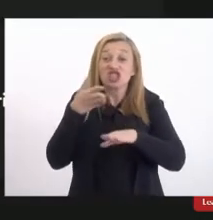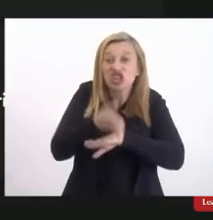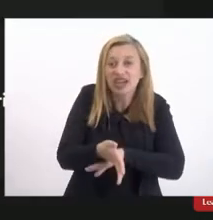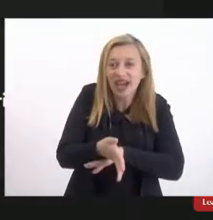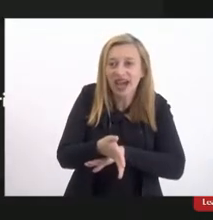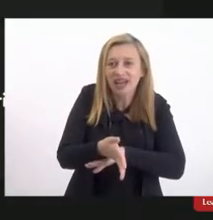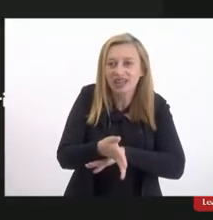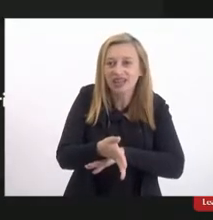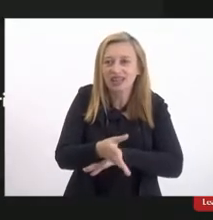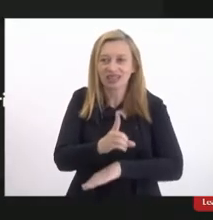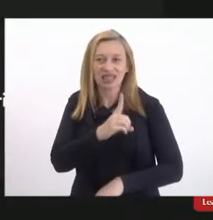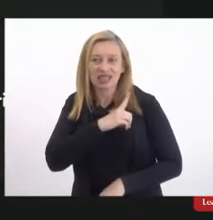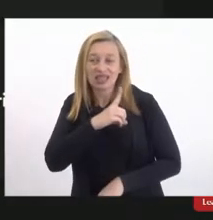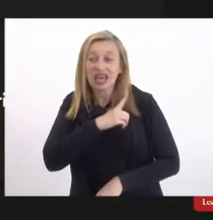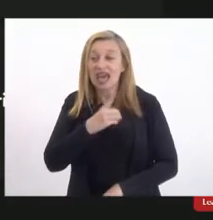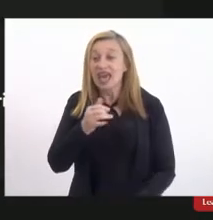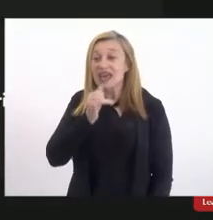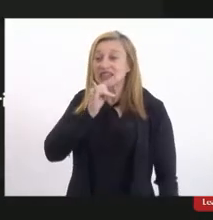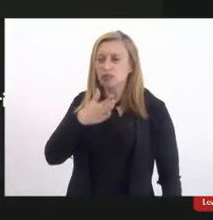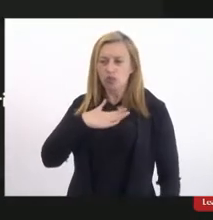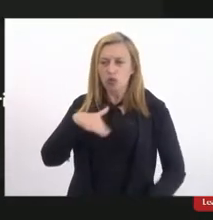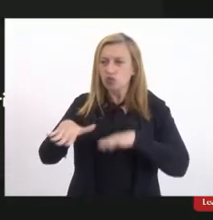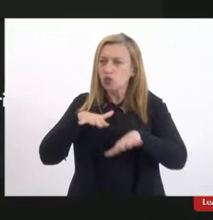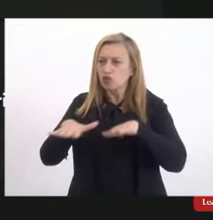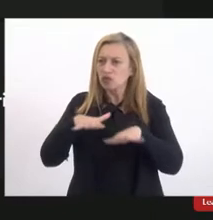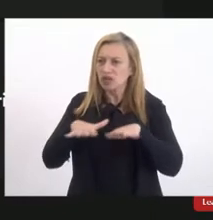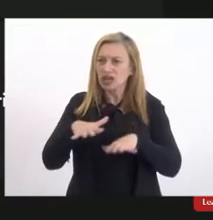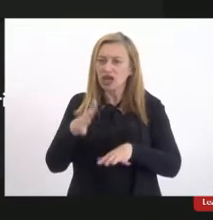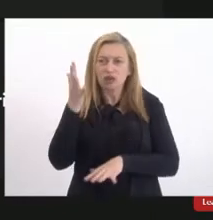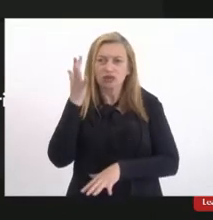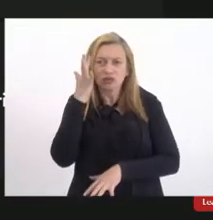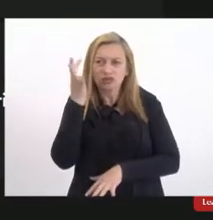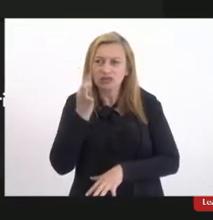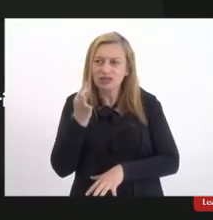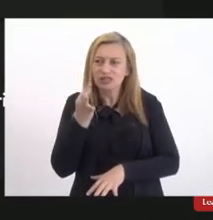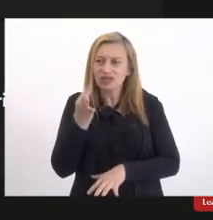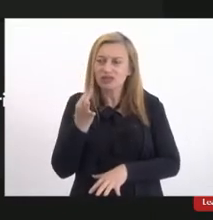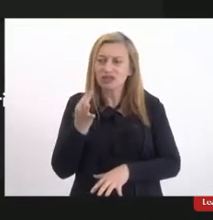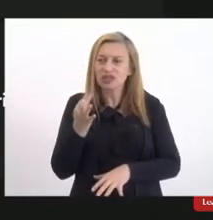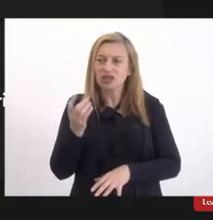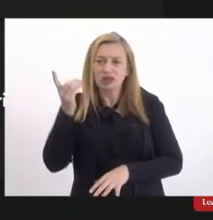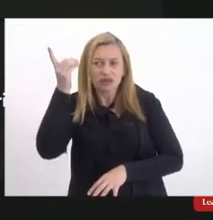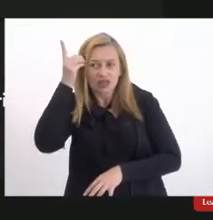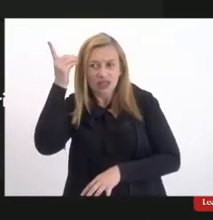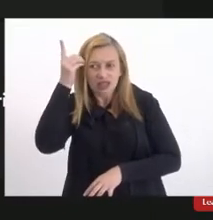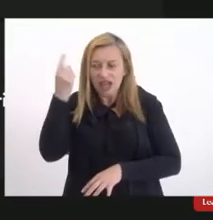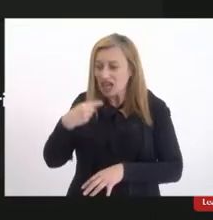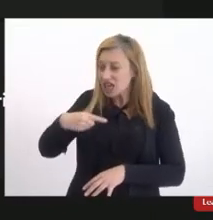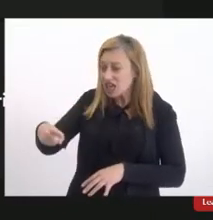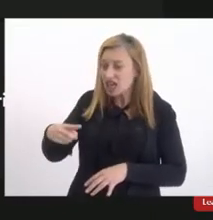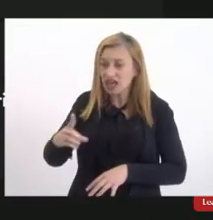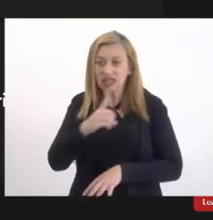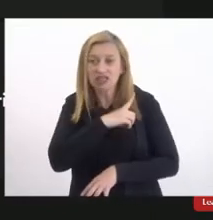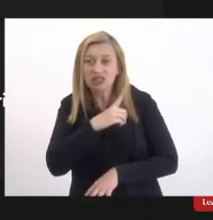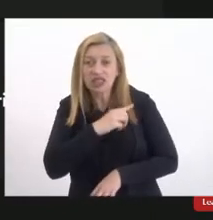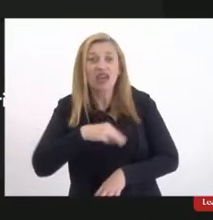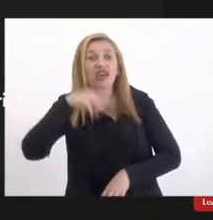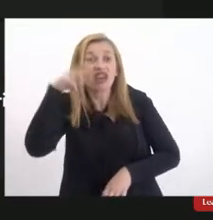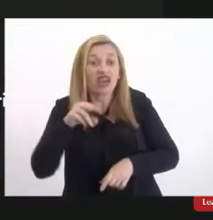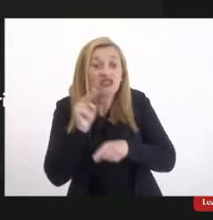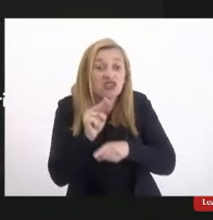delegacia por exemplo o meu movimento eu não tenho como fazer um deficiente intelectual ir a uma delegacia quem vigia quem